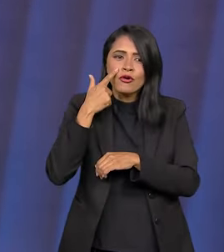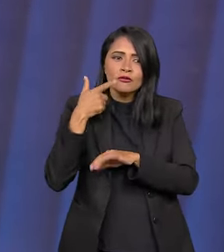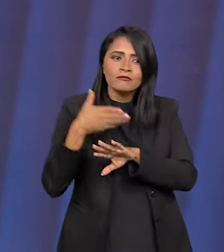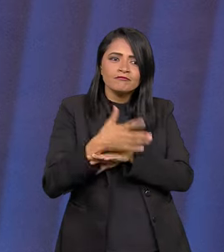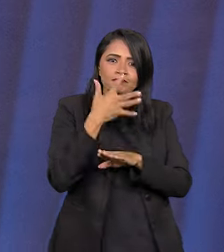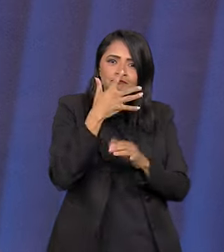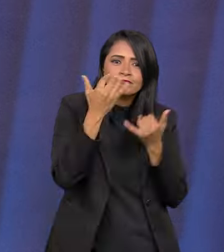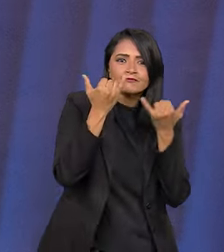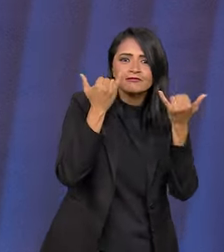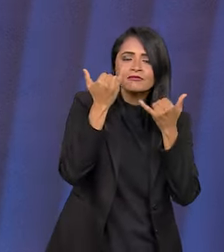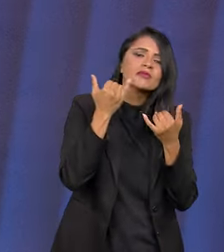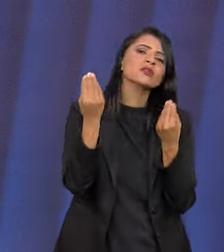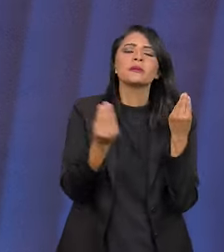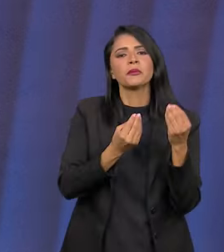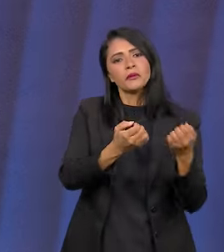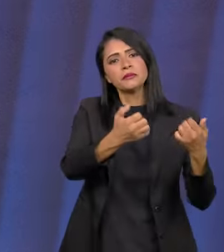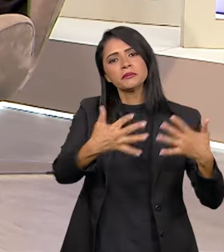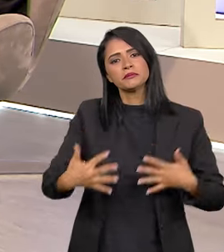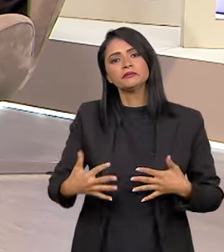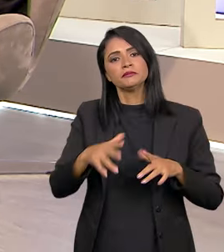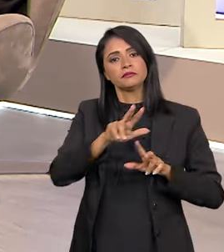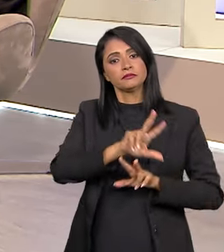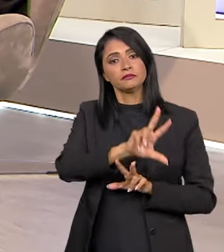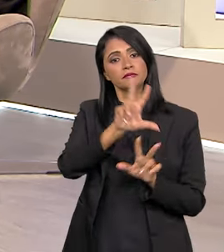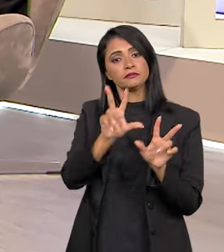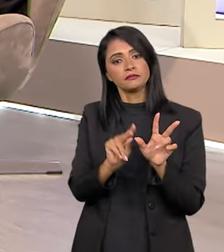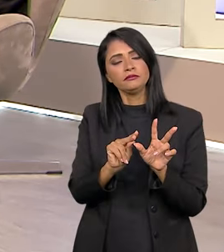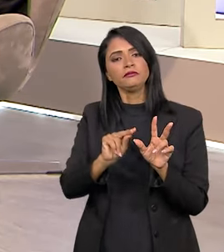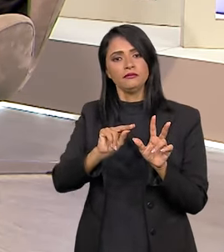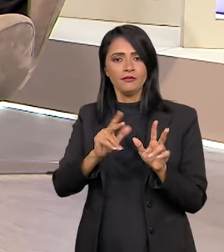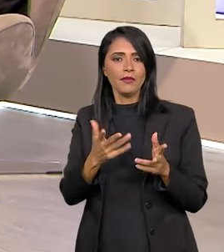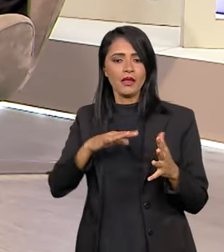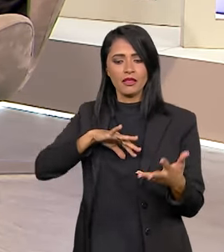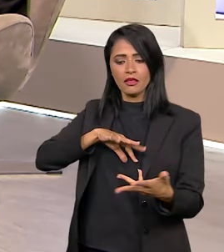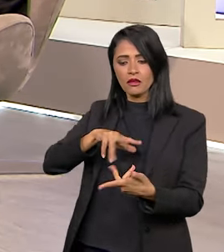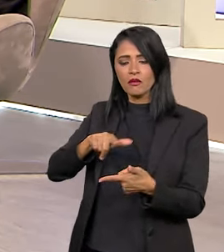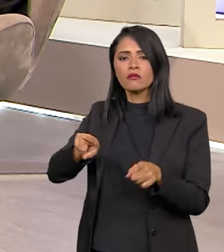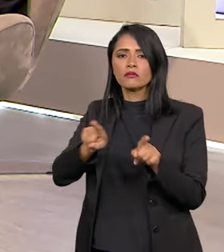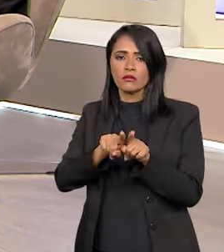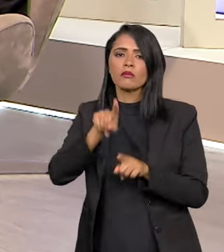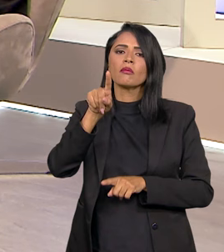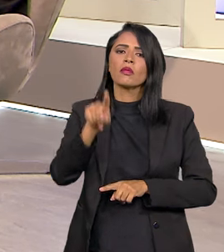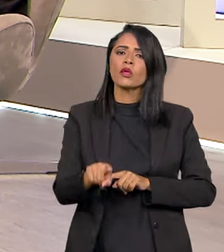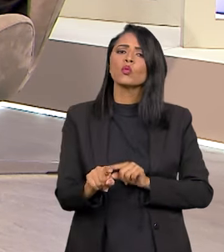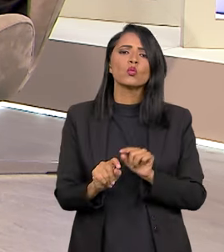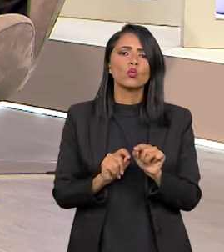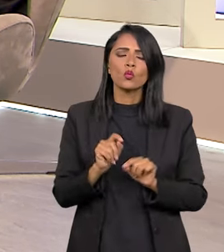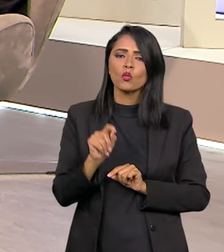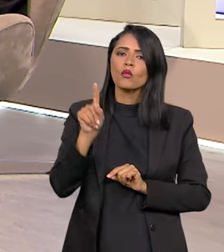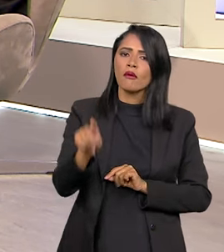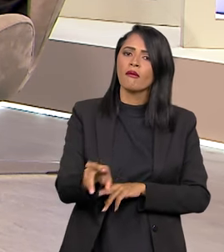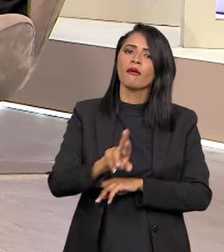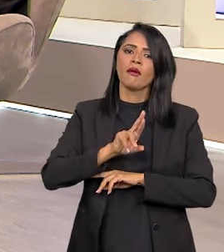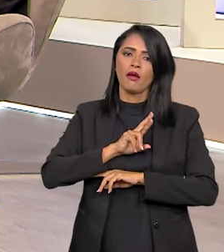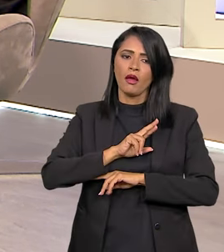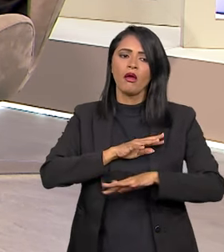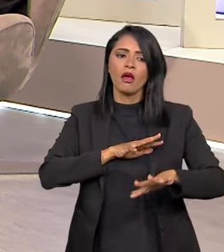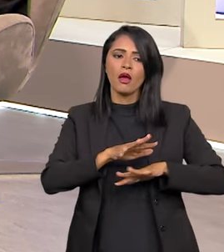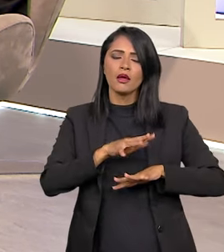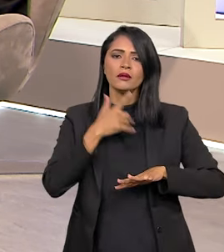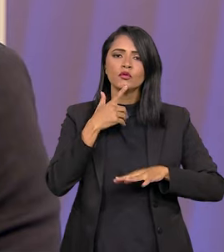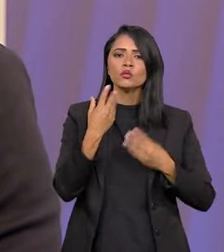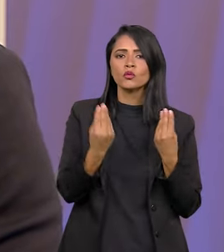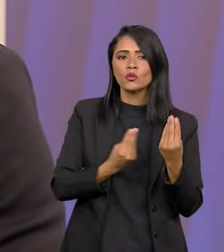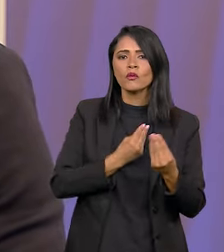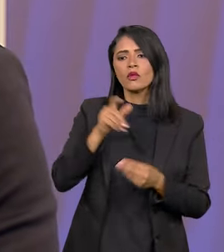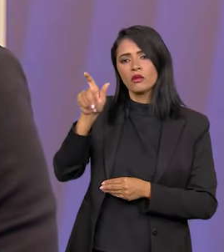conta um pouco sobre essa recriação? A TV Brasil Internacional, ela também é